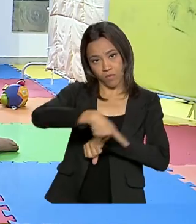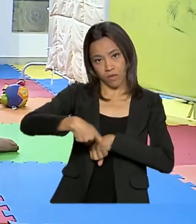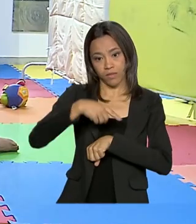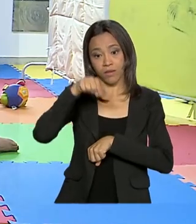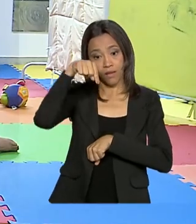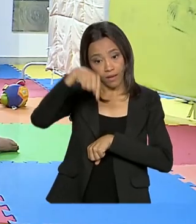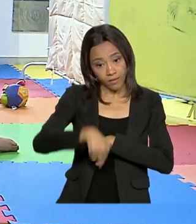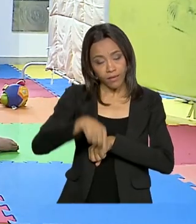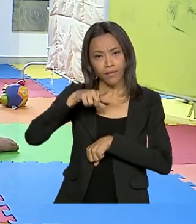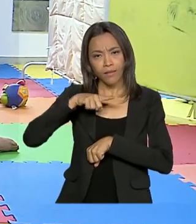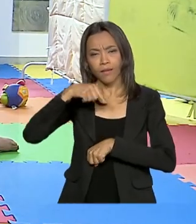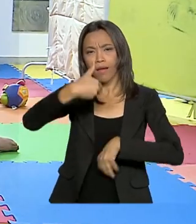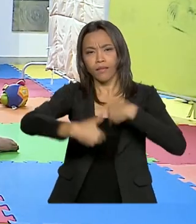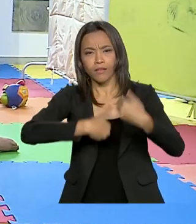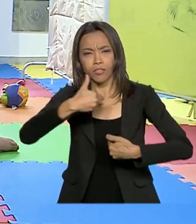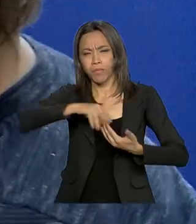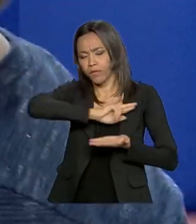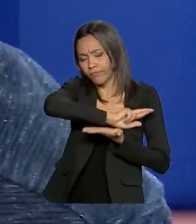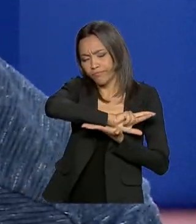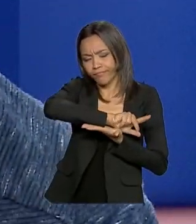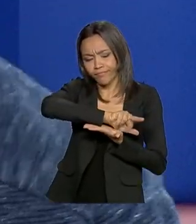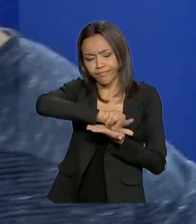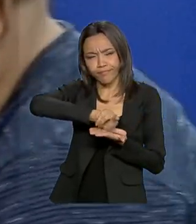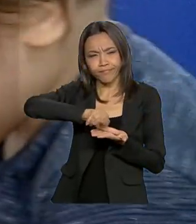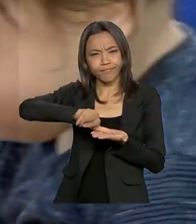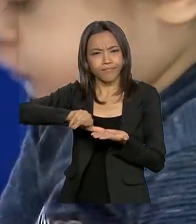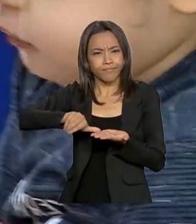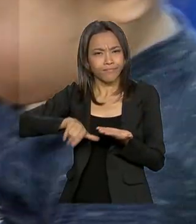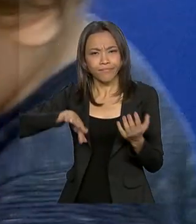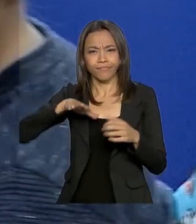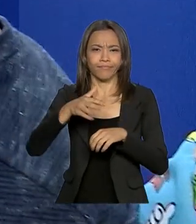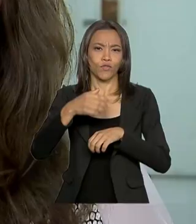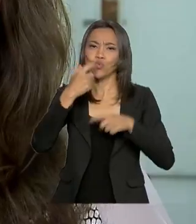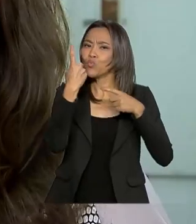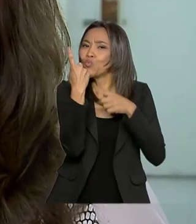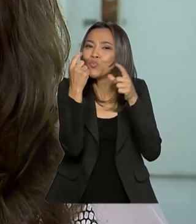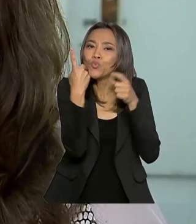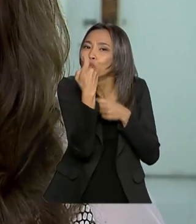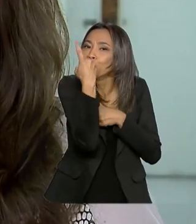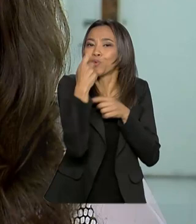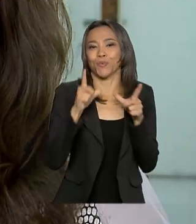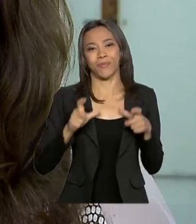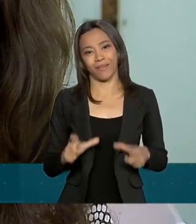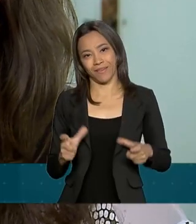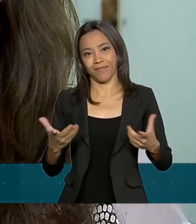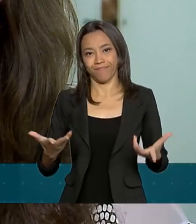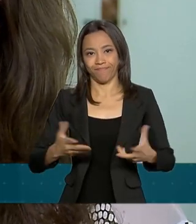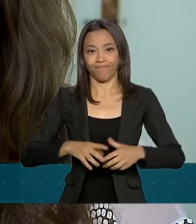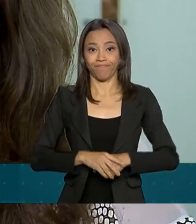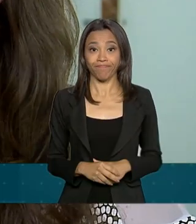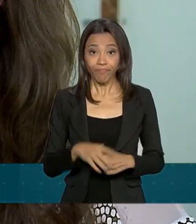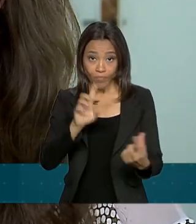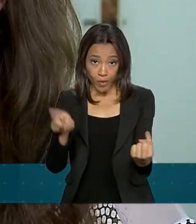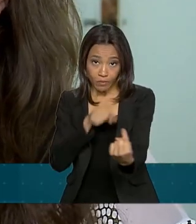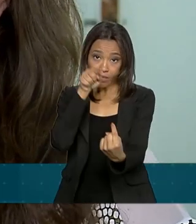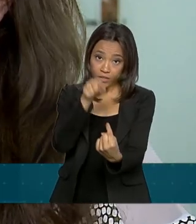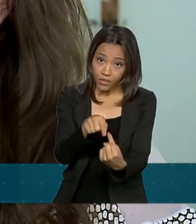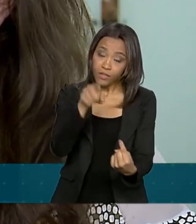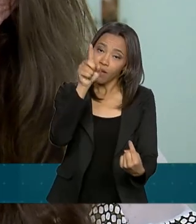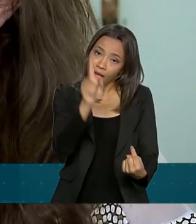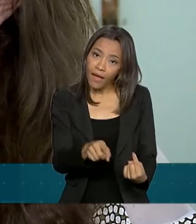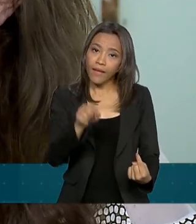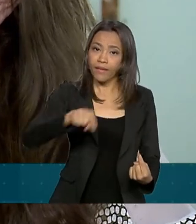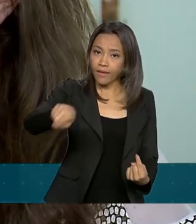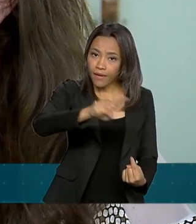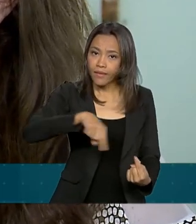atendimento integral, com várias especialidades num só lugar. O intuito realmente de concentrar esses